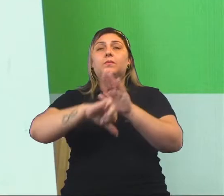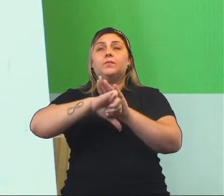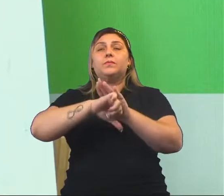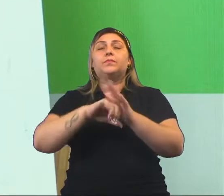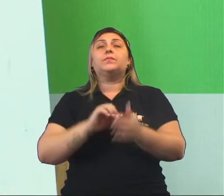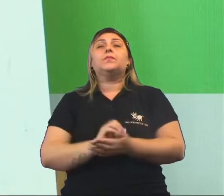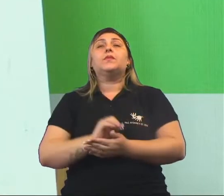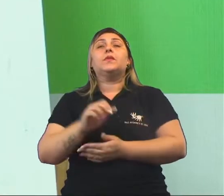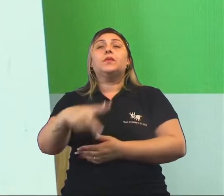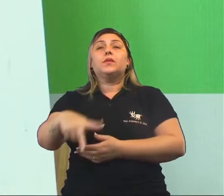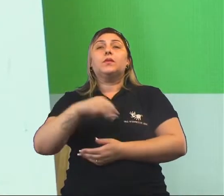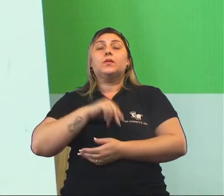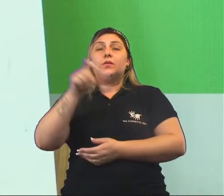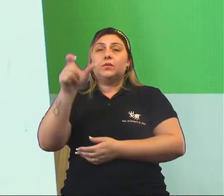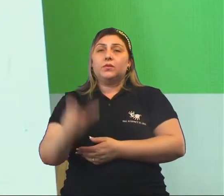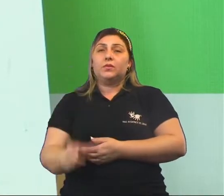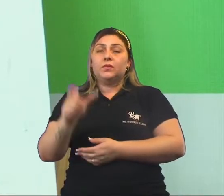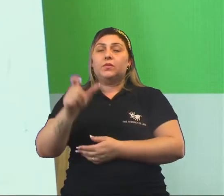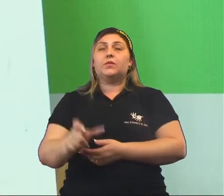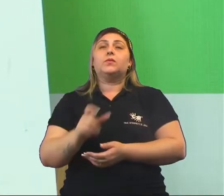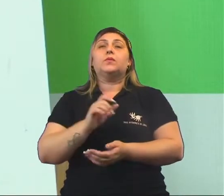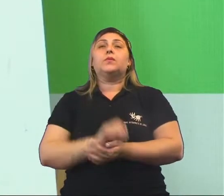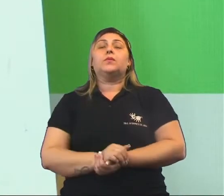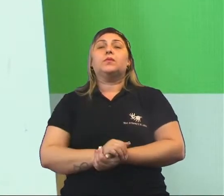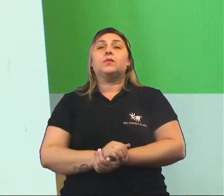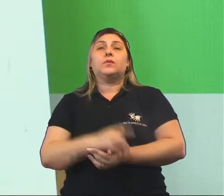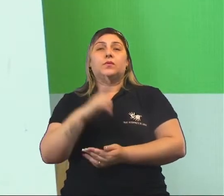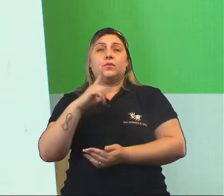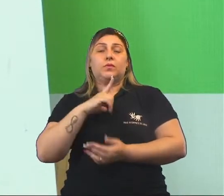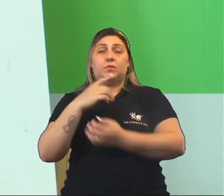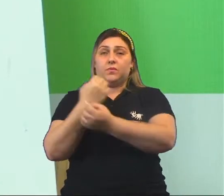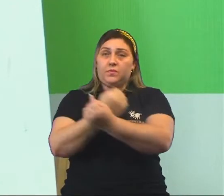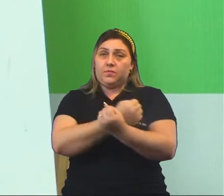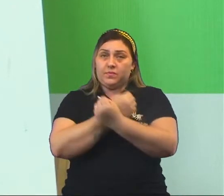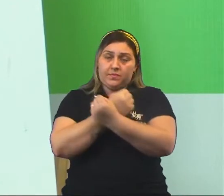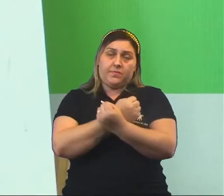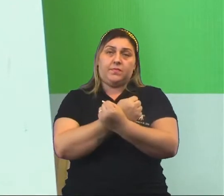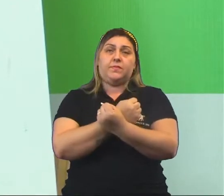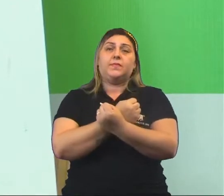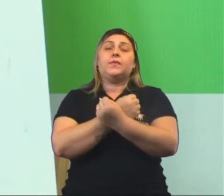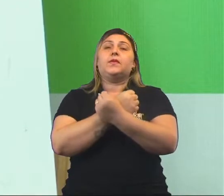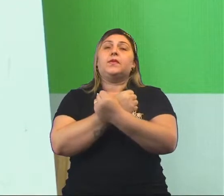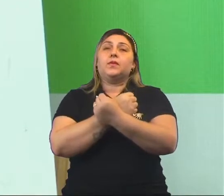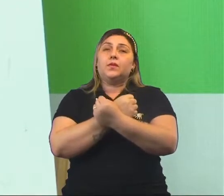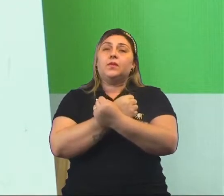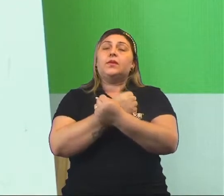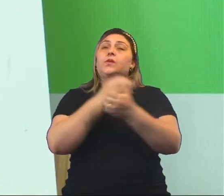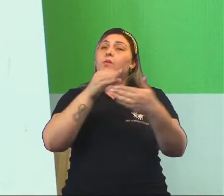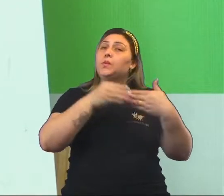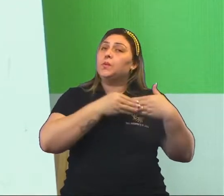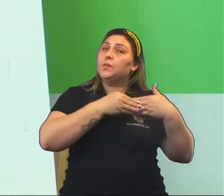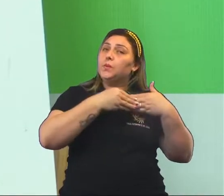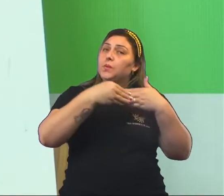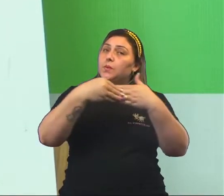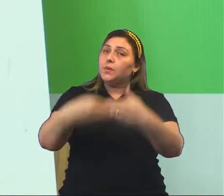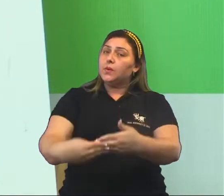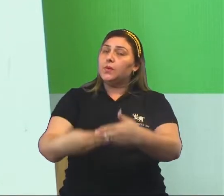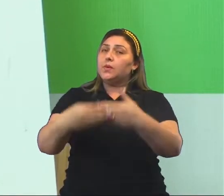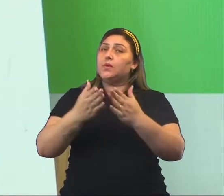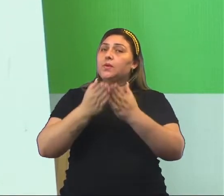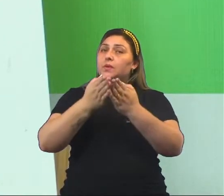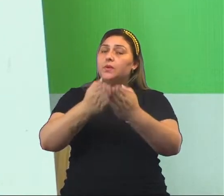Os portugueses inauguraram um novo tipo de escravização, que incluía o tráfico internacional,